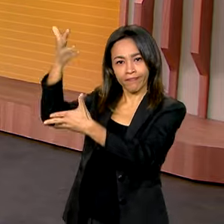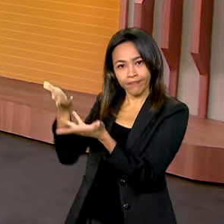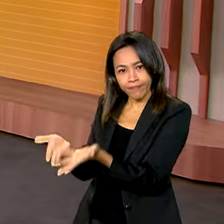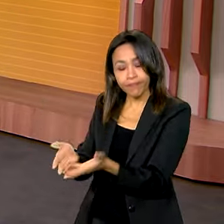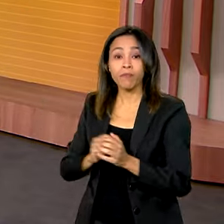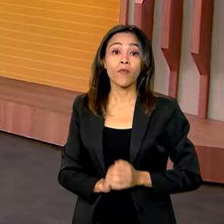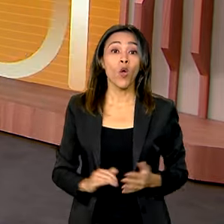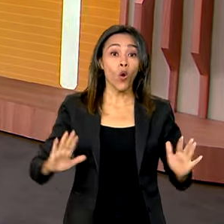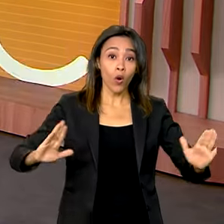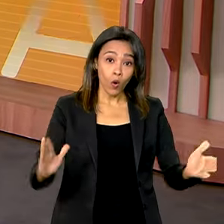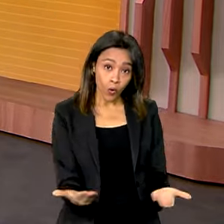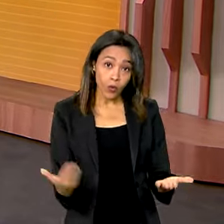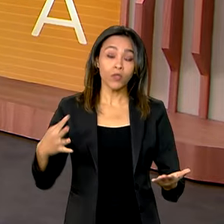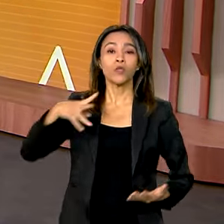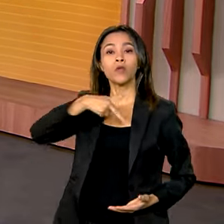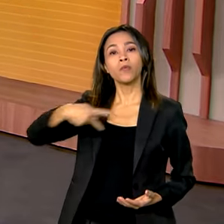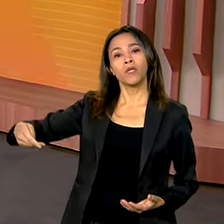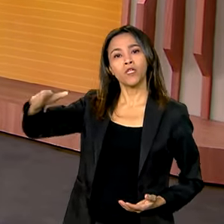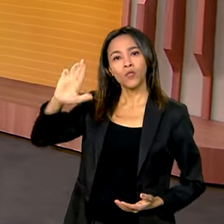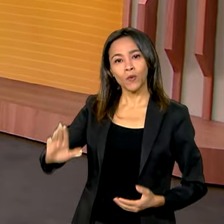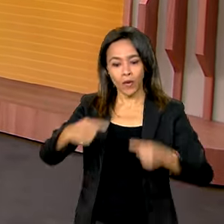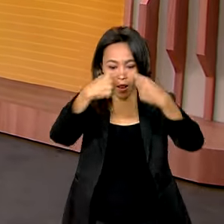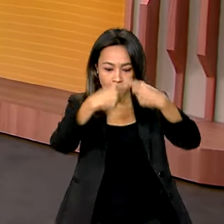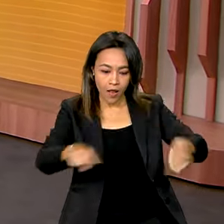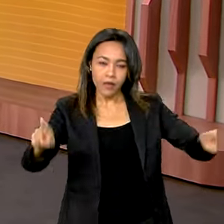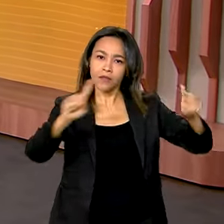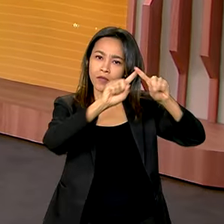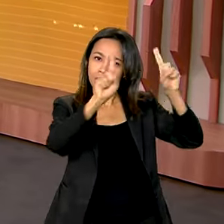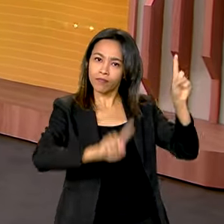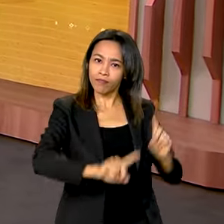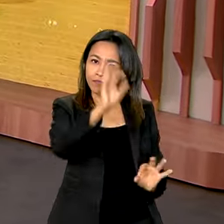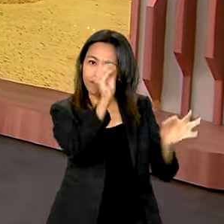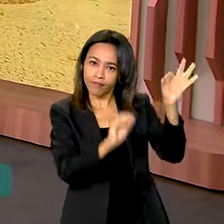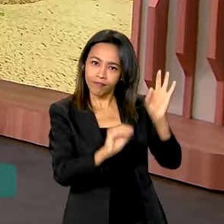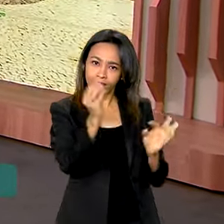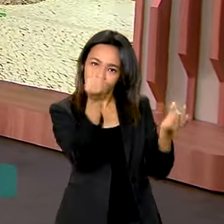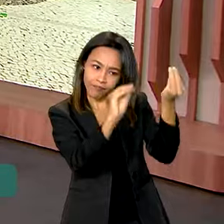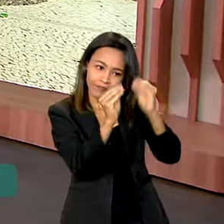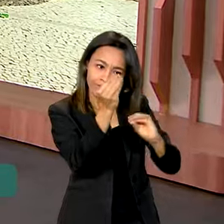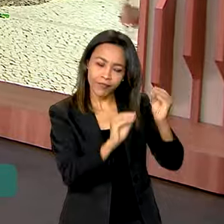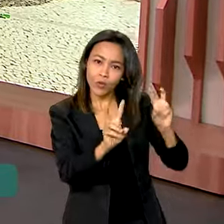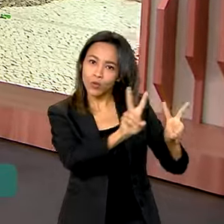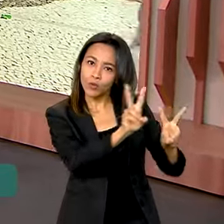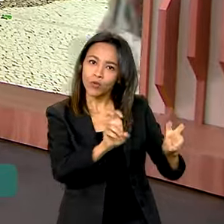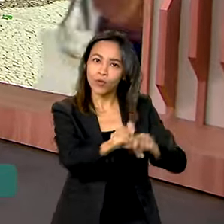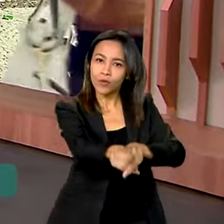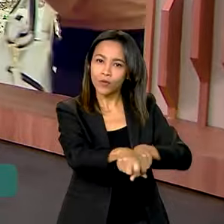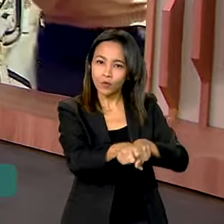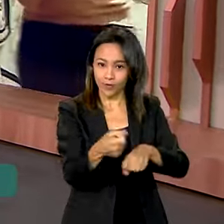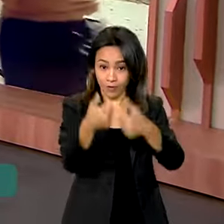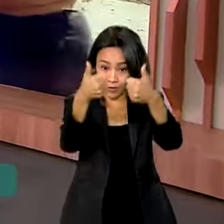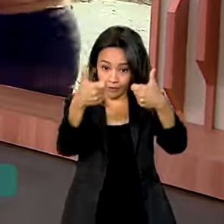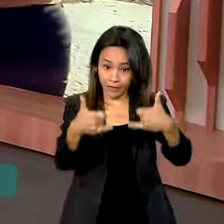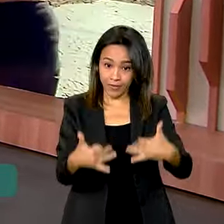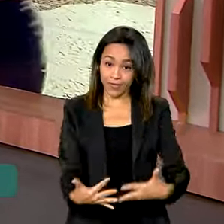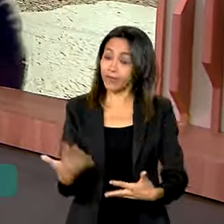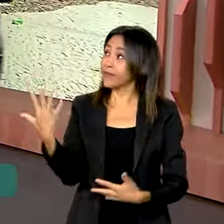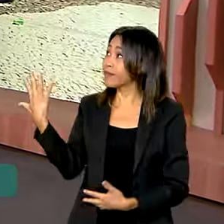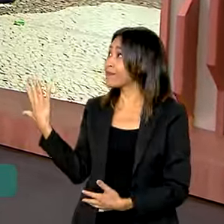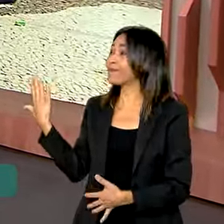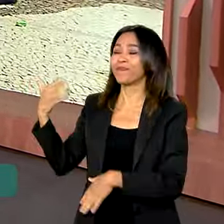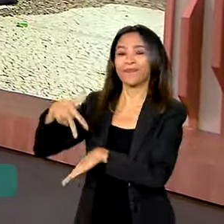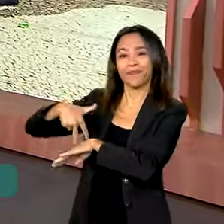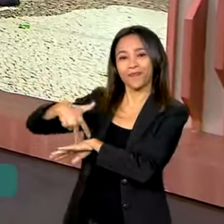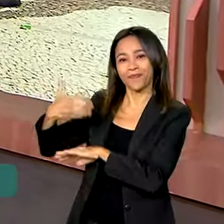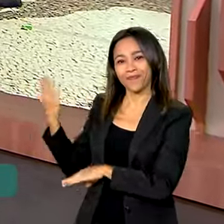Lula lança hoje o Plano Safra da Agricultura. Vamos conversar ao vivo com a repórter Jéssica Gonçalves, que tem as informações.